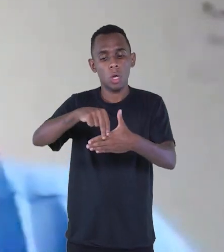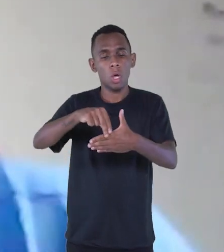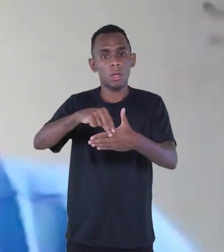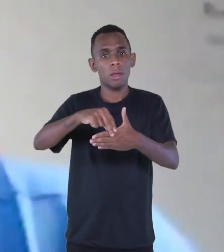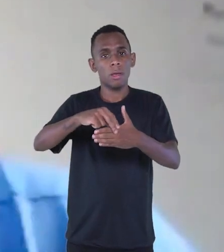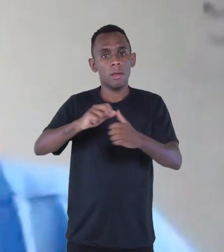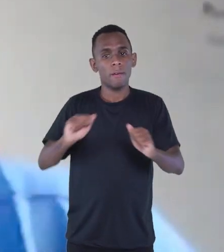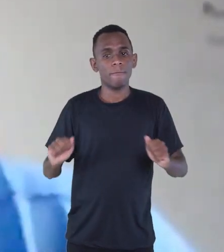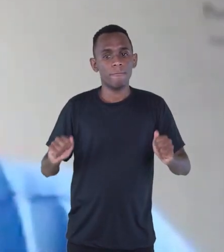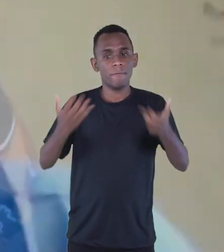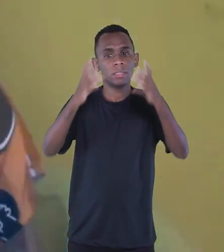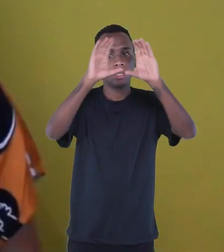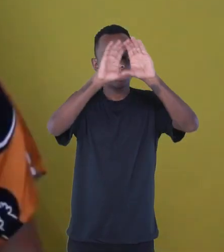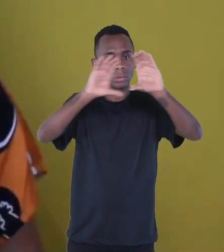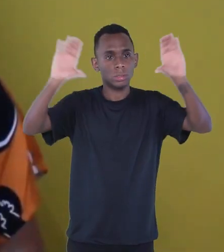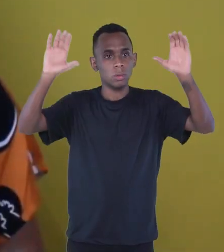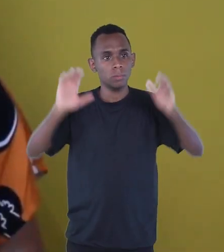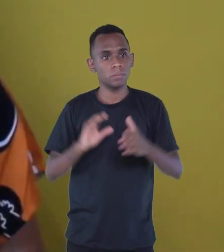Aqui, Nina.